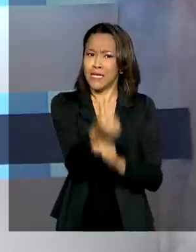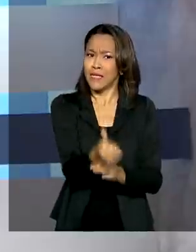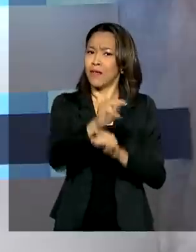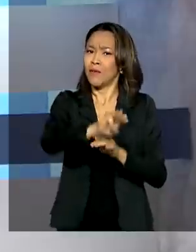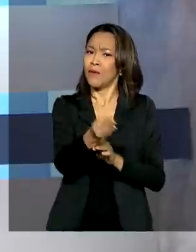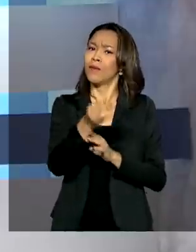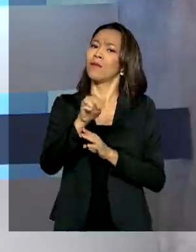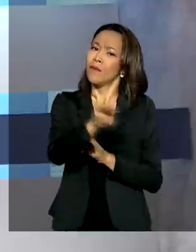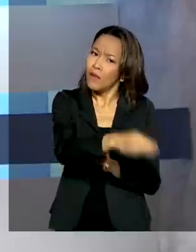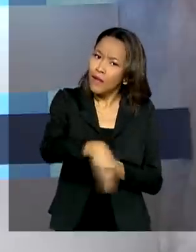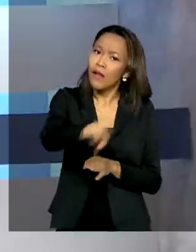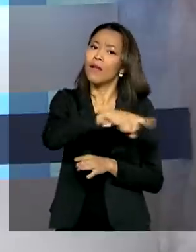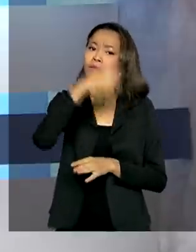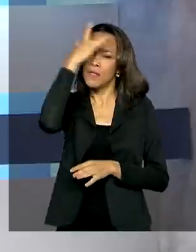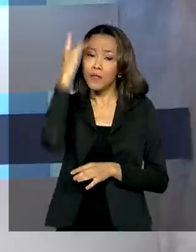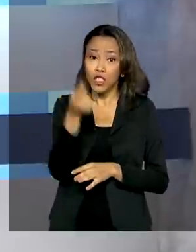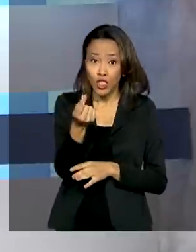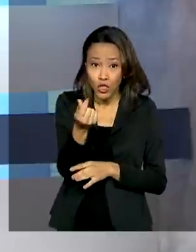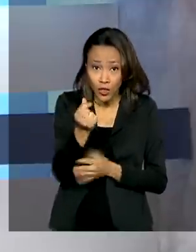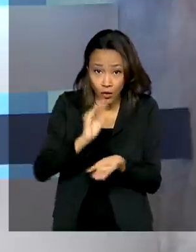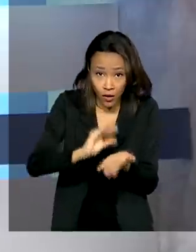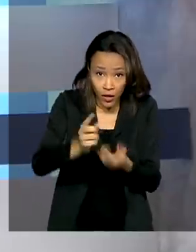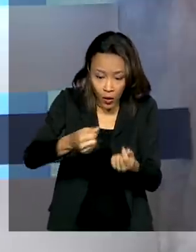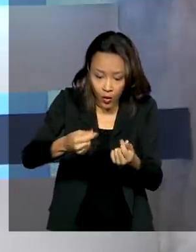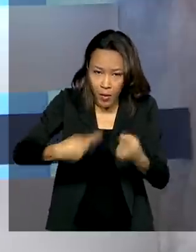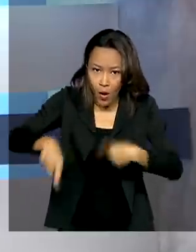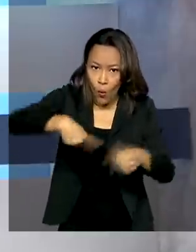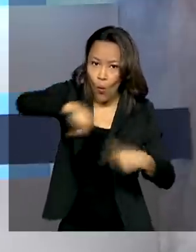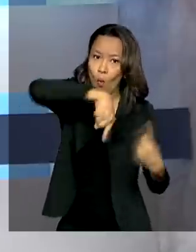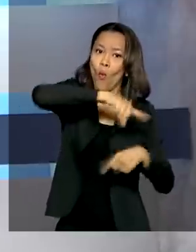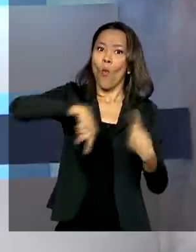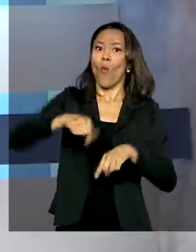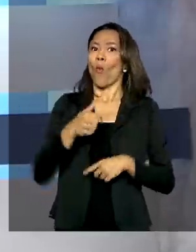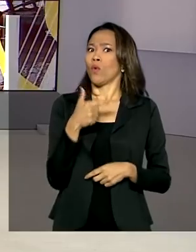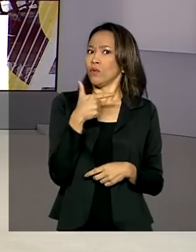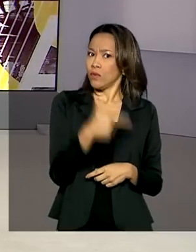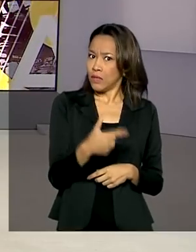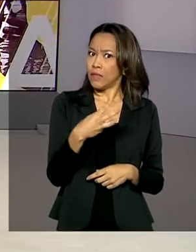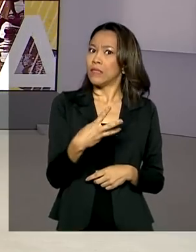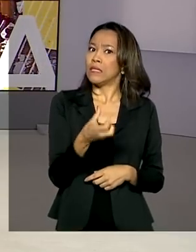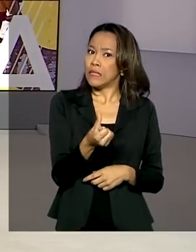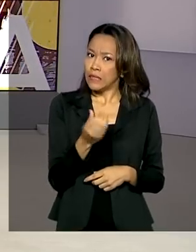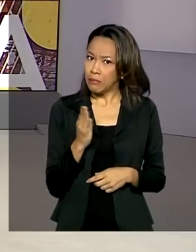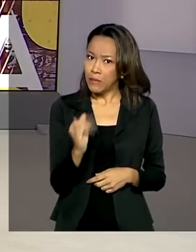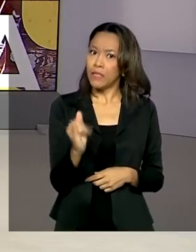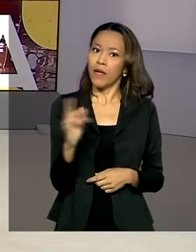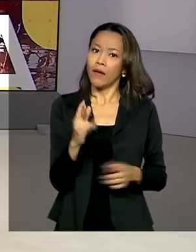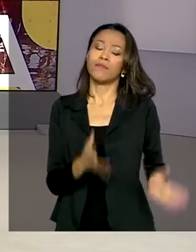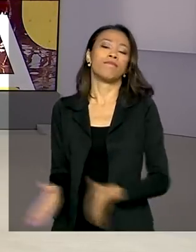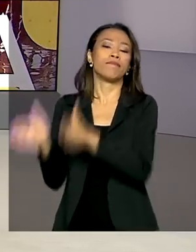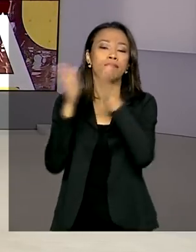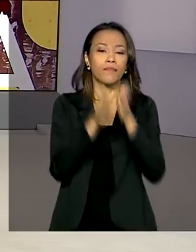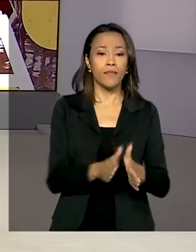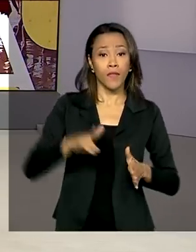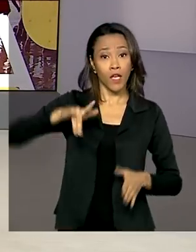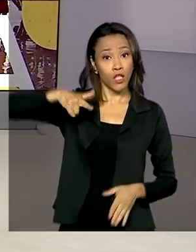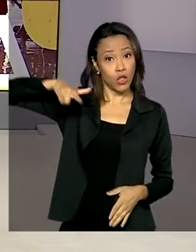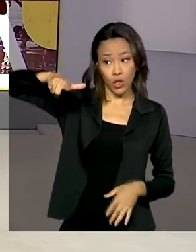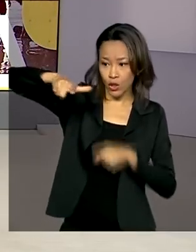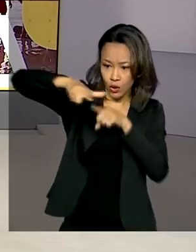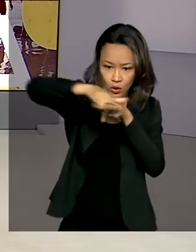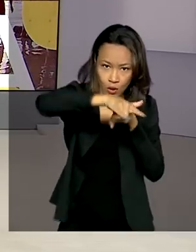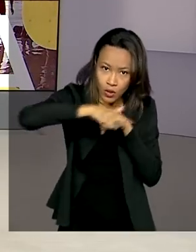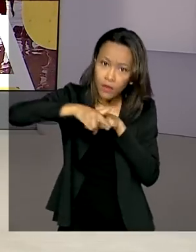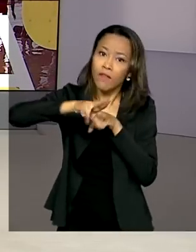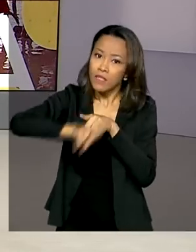injetando na economia mais de 236 bilhões de reais. Drones vão ser usados pela Polícia Federal